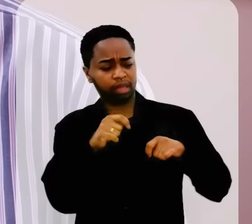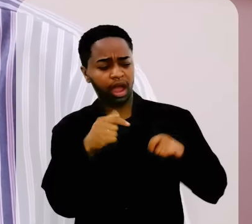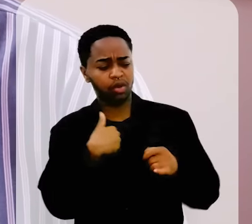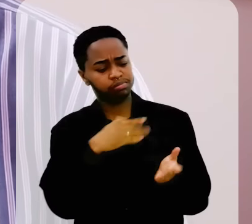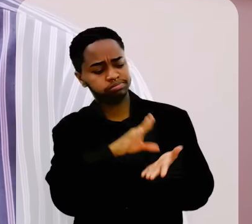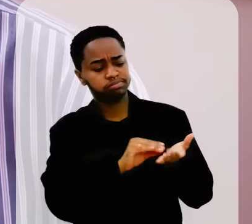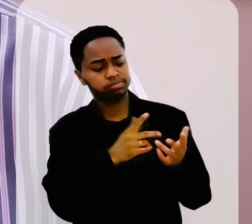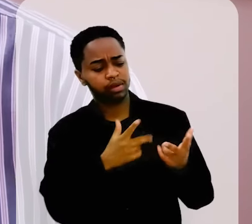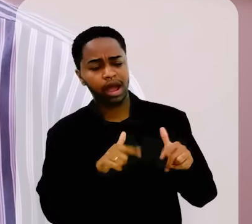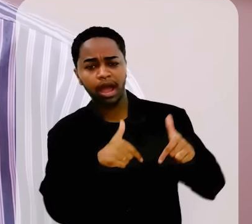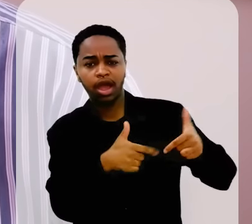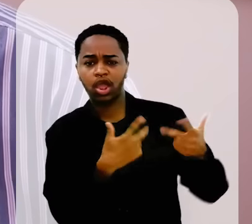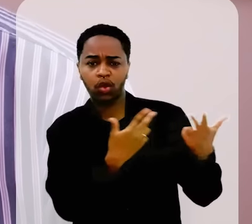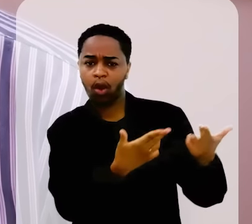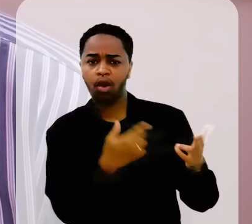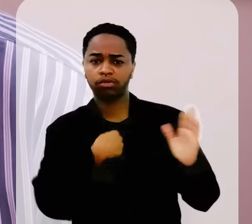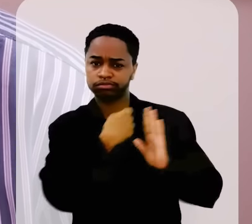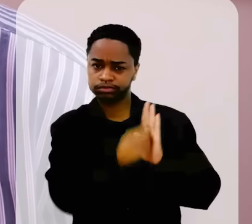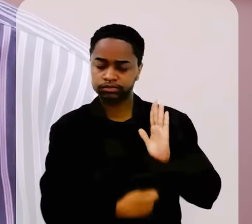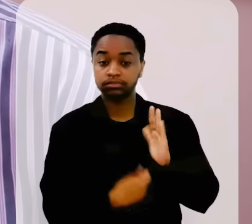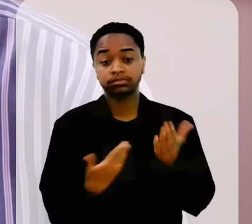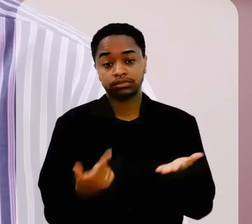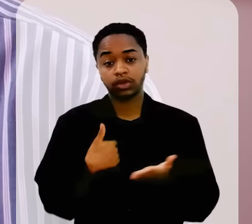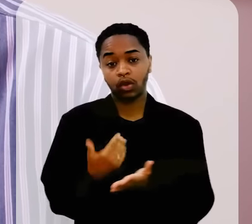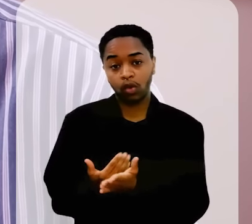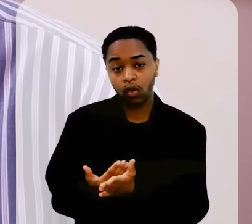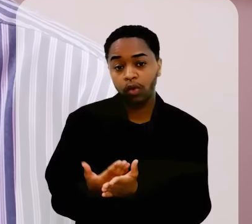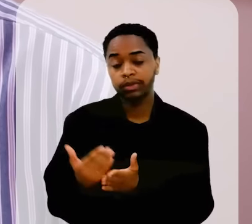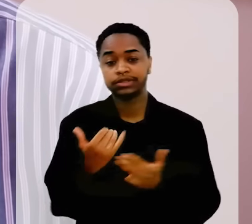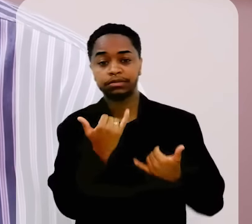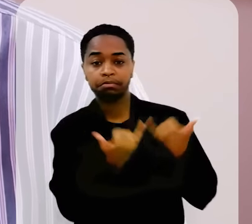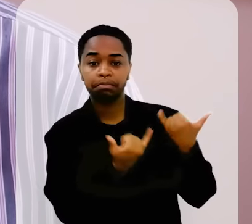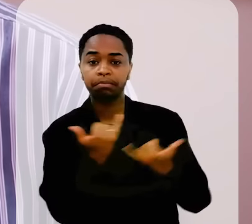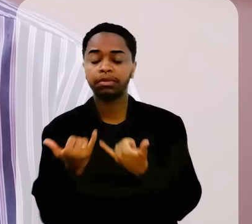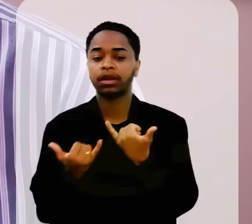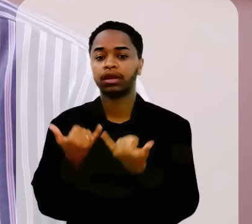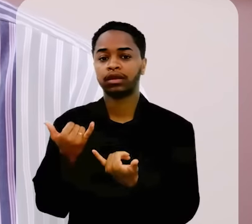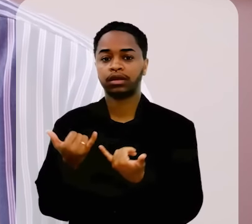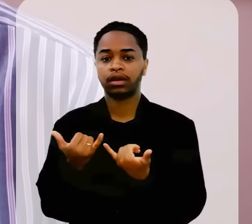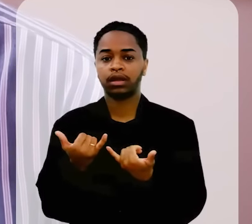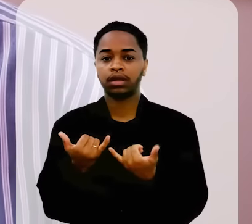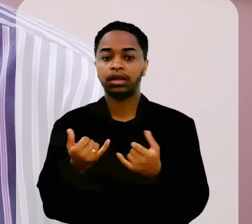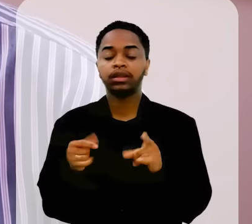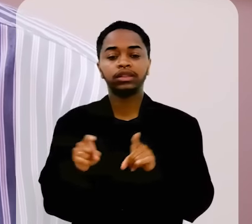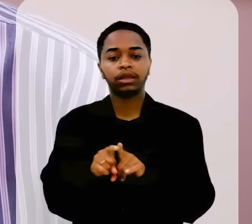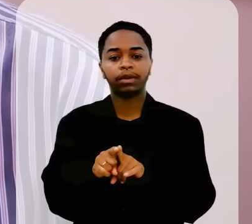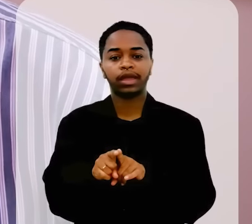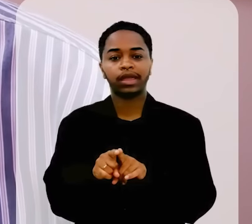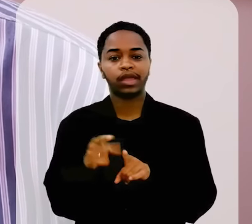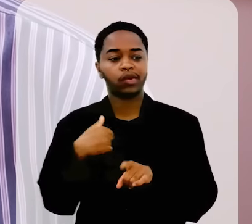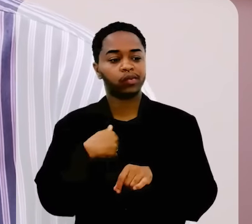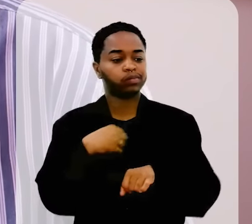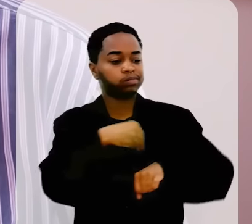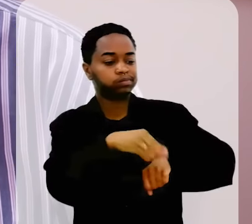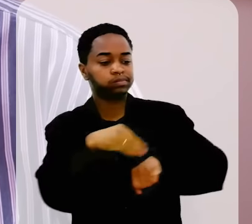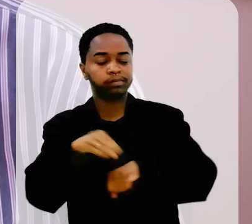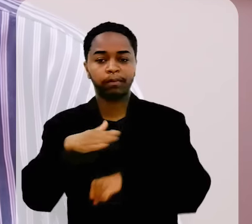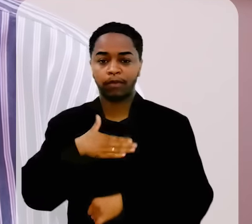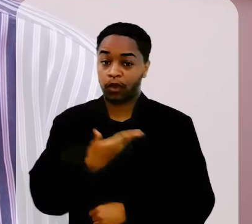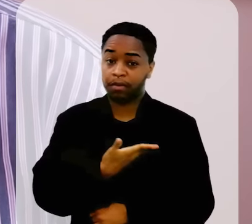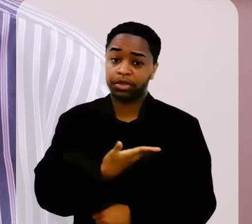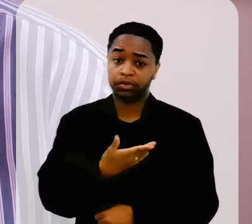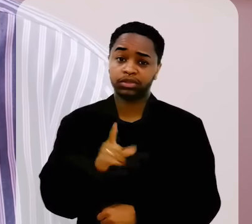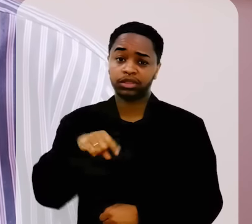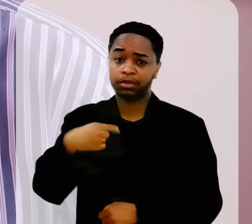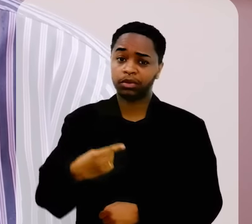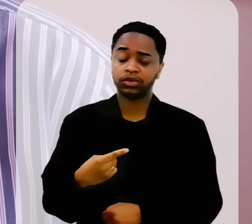e eu achava que eu era competente para fazer as mesmas coisas. E comecei ali naquela brincadeira, fui lá, mexer com os